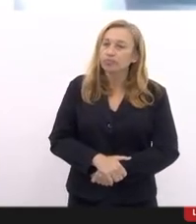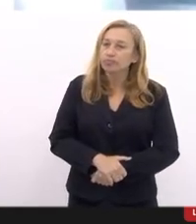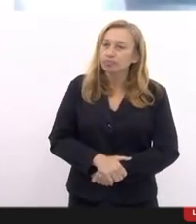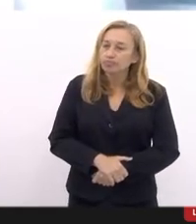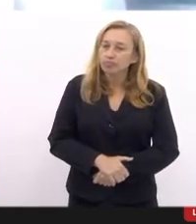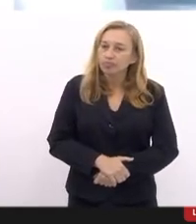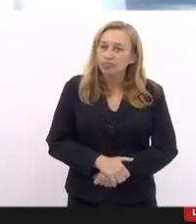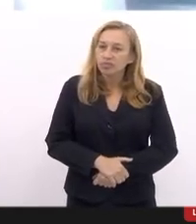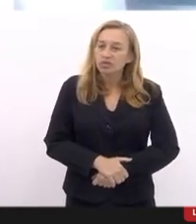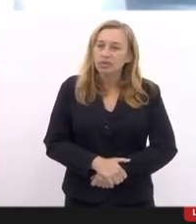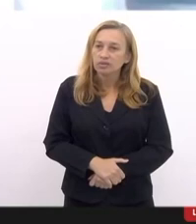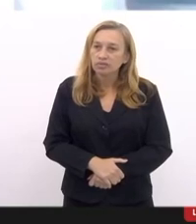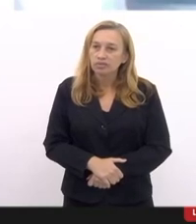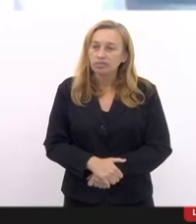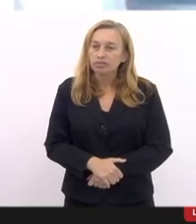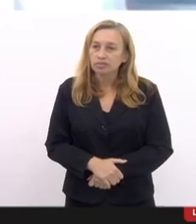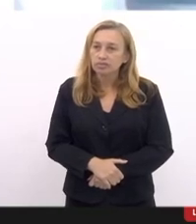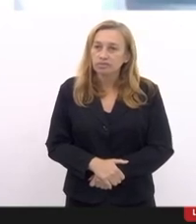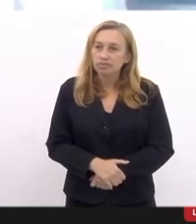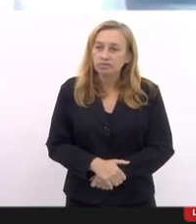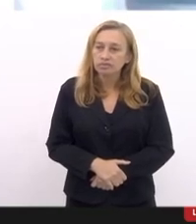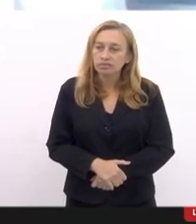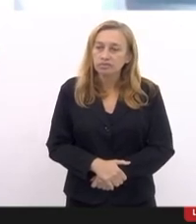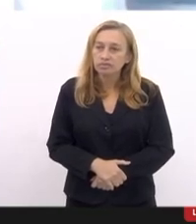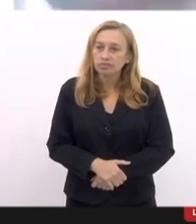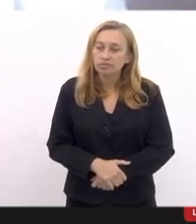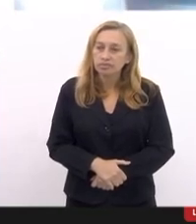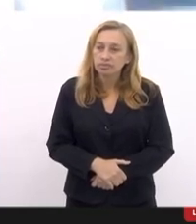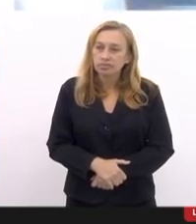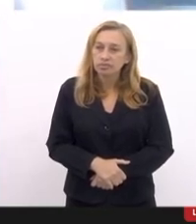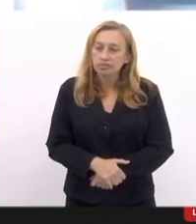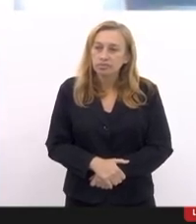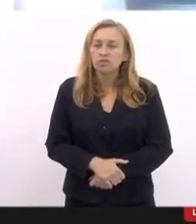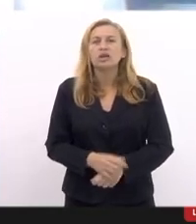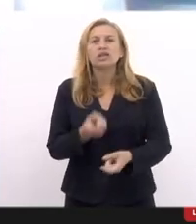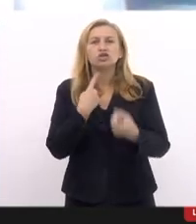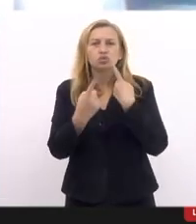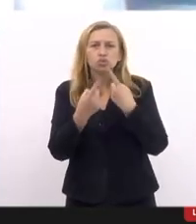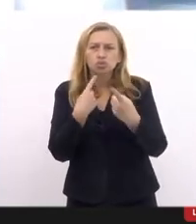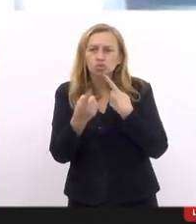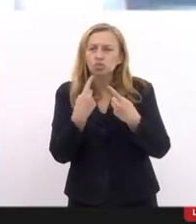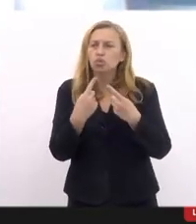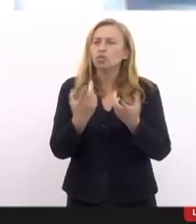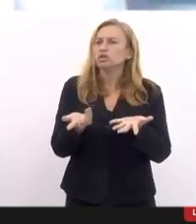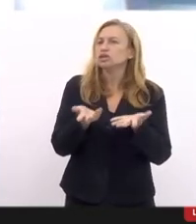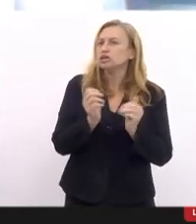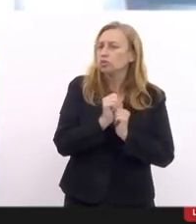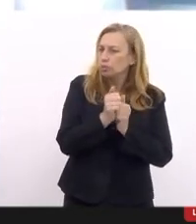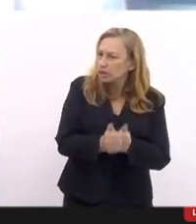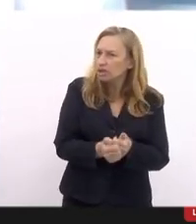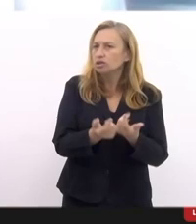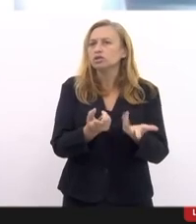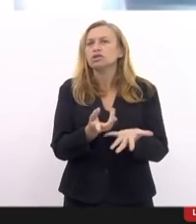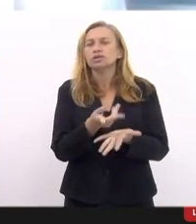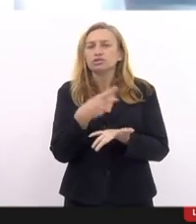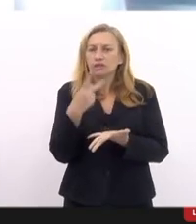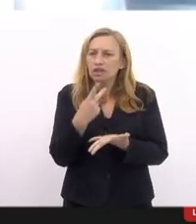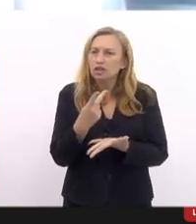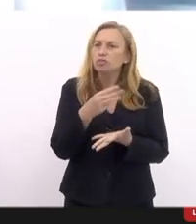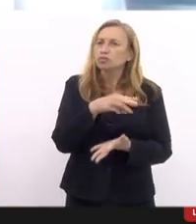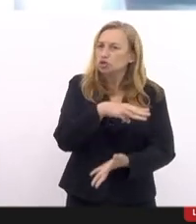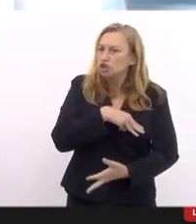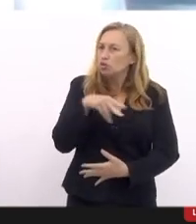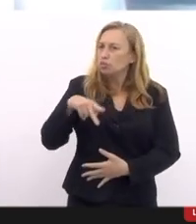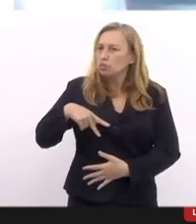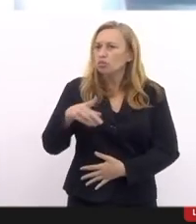assassinato do Iago. Então, vem essa discussão, vocês acompanharam aqui, nós falamos com o Ministério